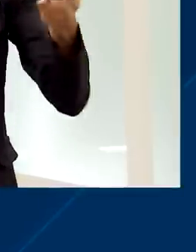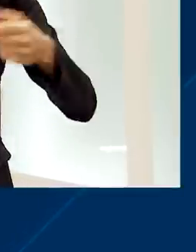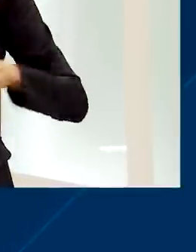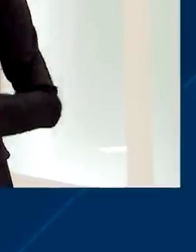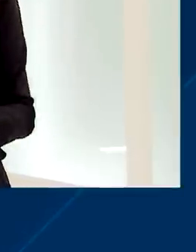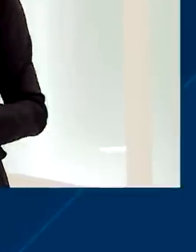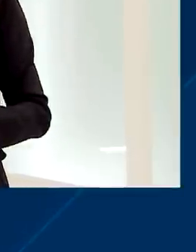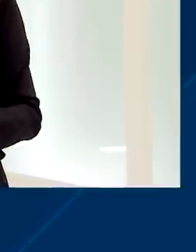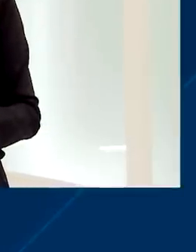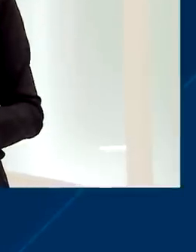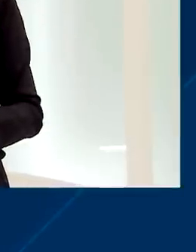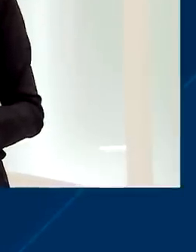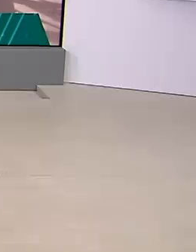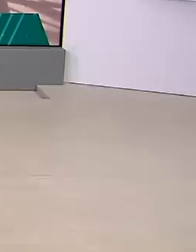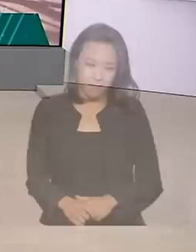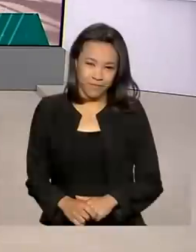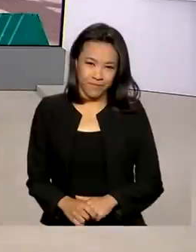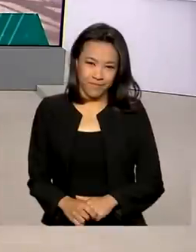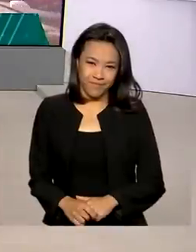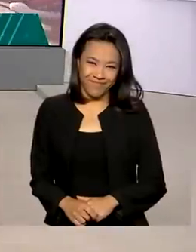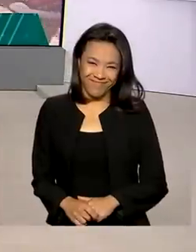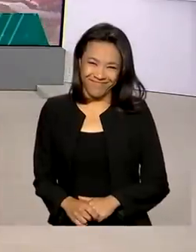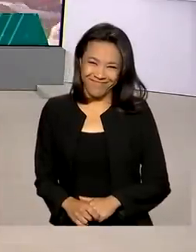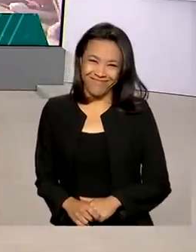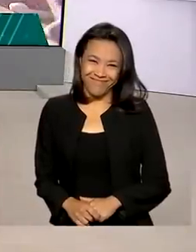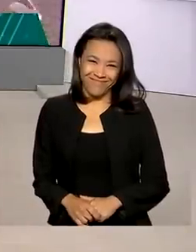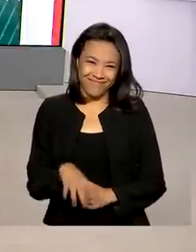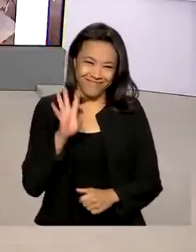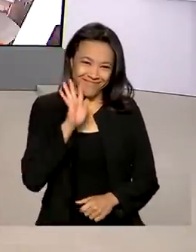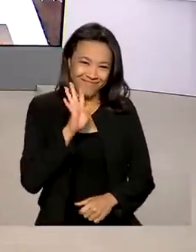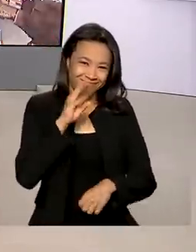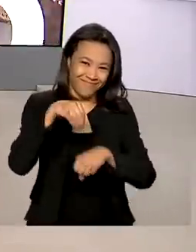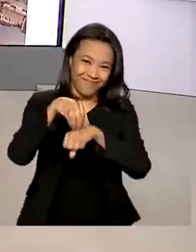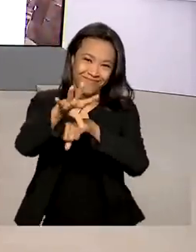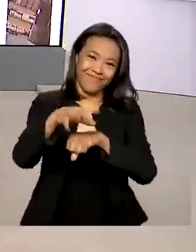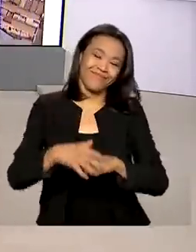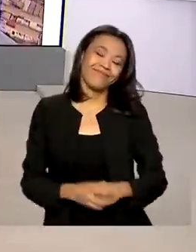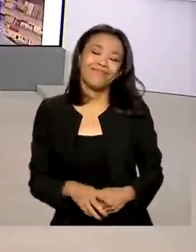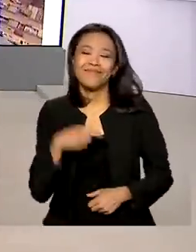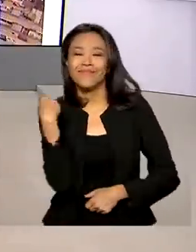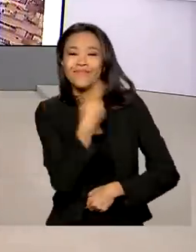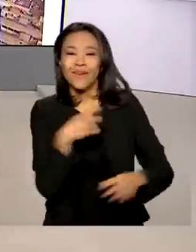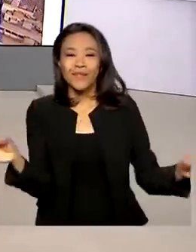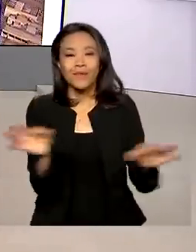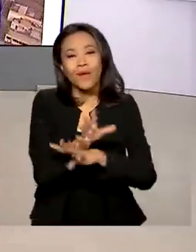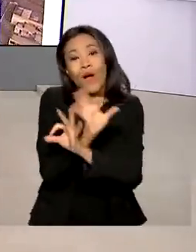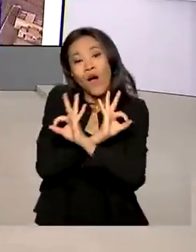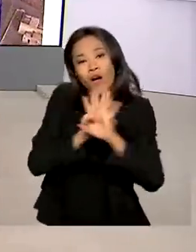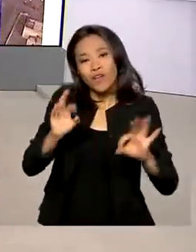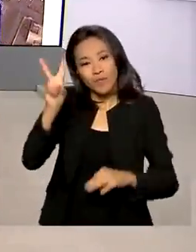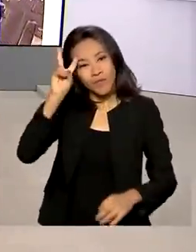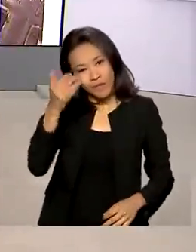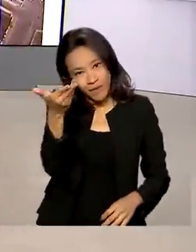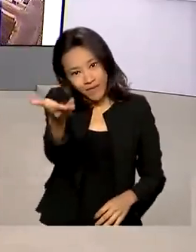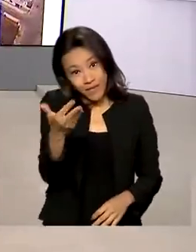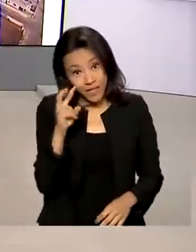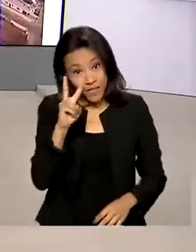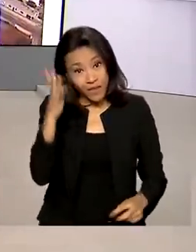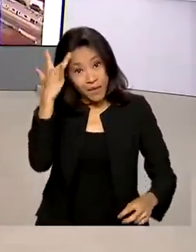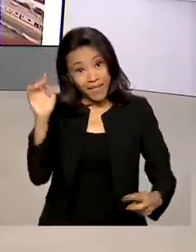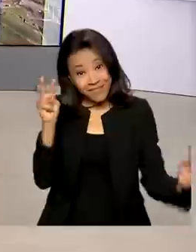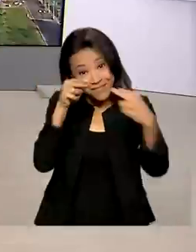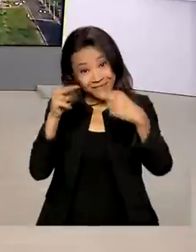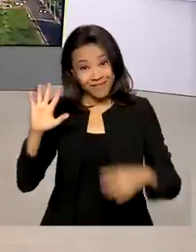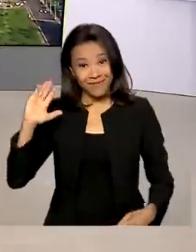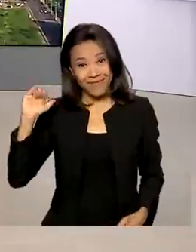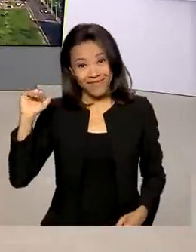falando esse recado para vocês. Ah, que bacana, recado dado. Olha, a gente fica por aqui, uma ótima segunda-feira para você. A gente se vê amanhã.